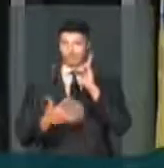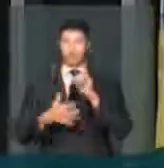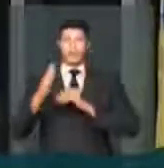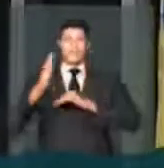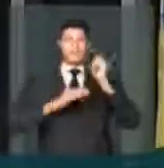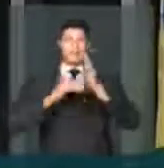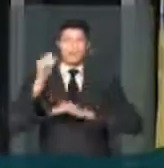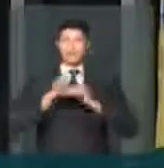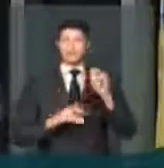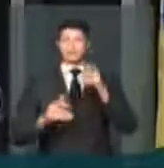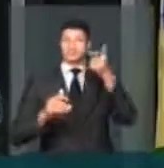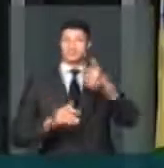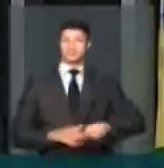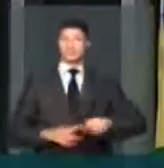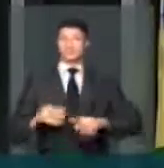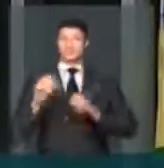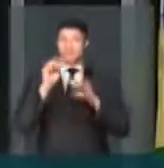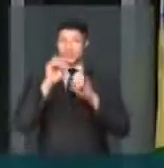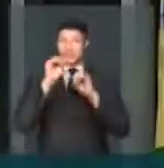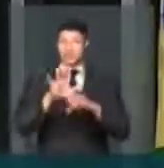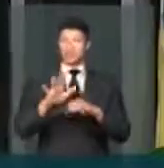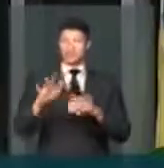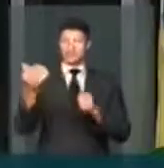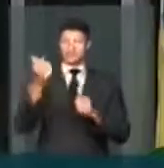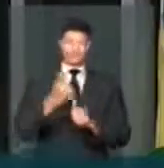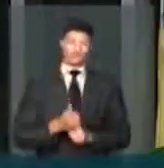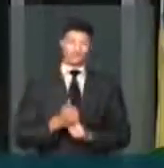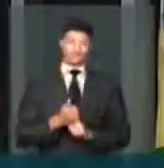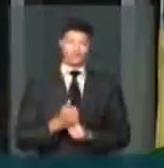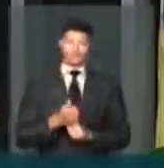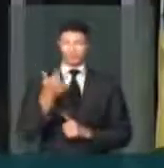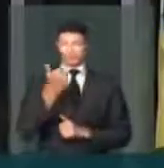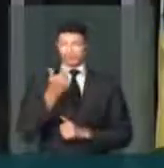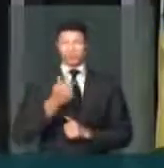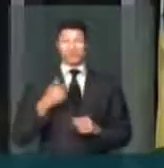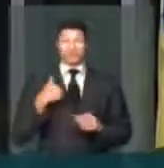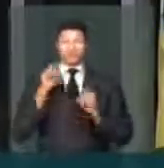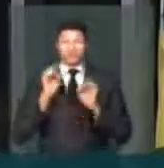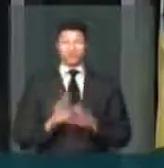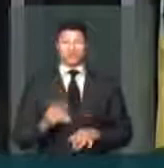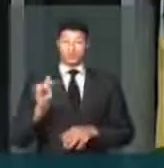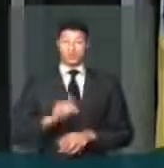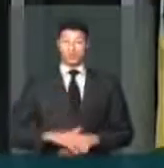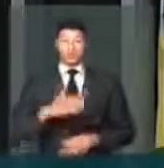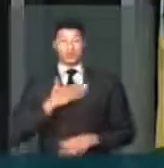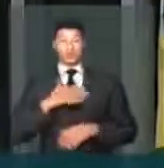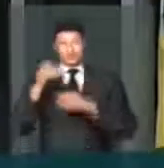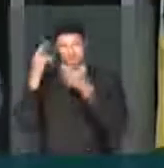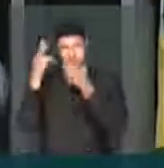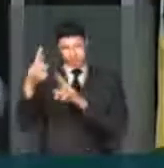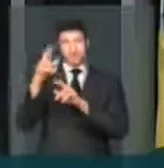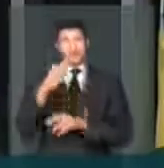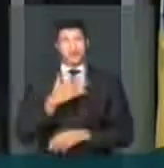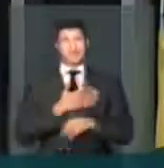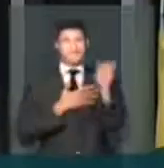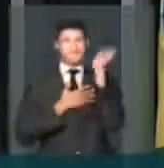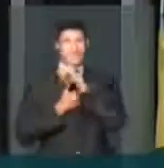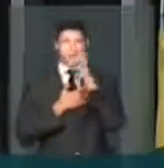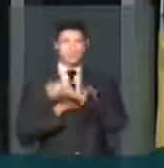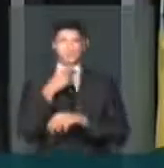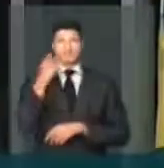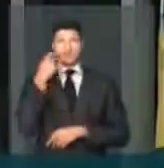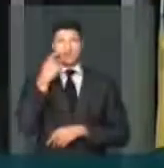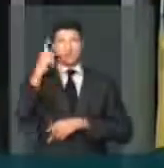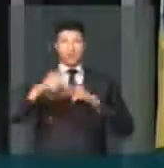Na prática, mais uma vez, a educação foi colocada para segundo plano. Deixo aqui dessa tribuna o meu protesto, a mentira que foi